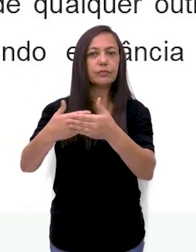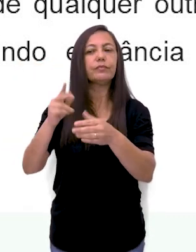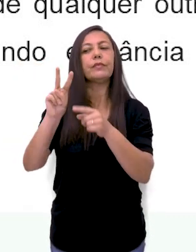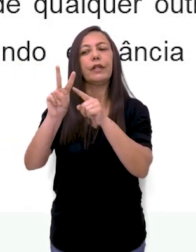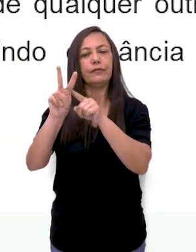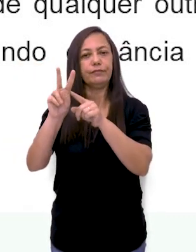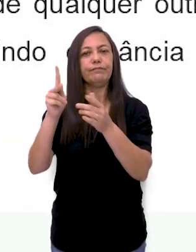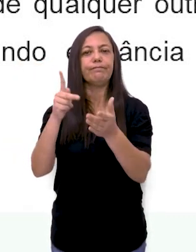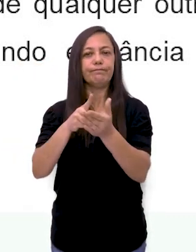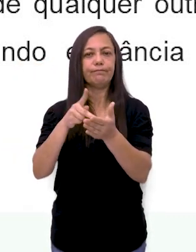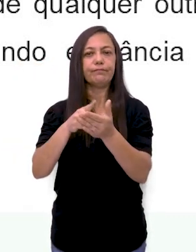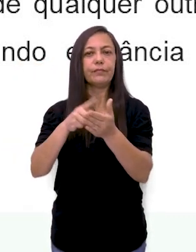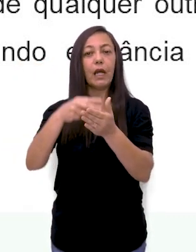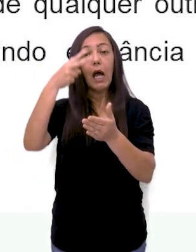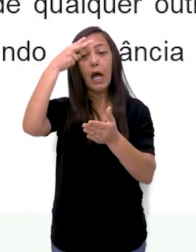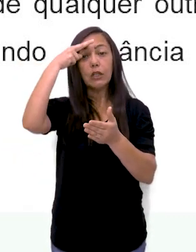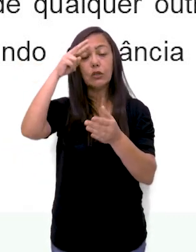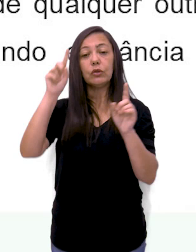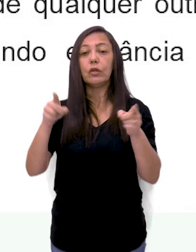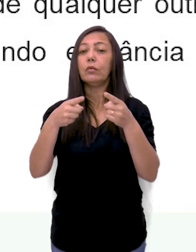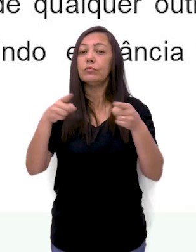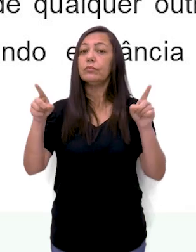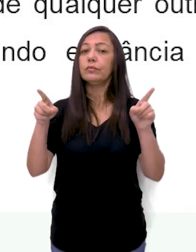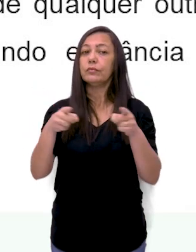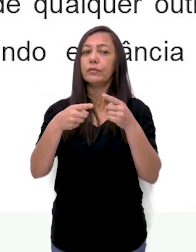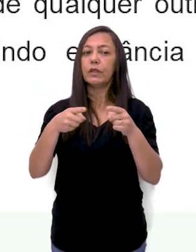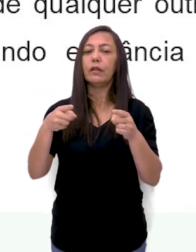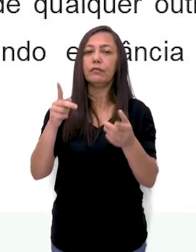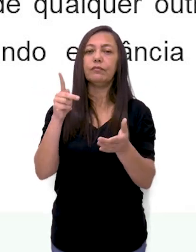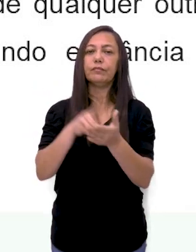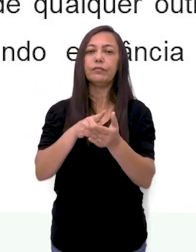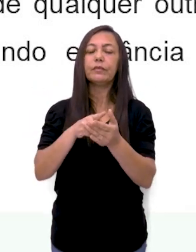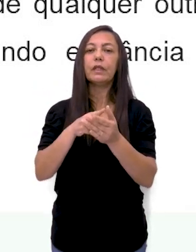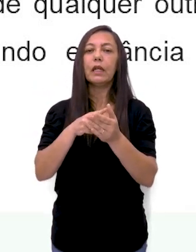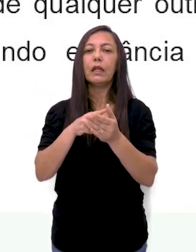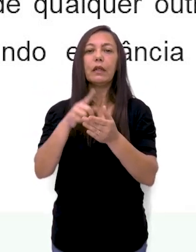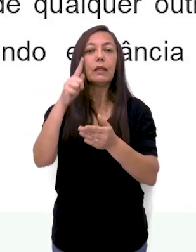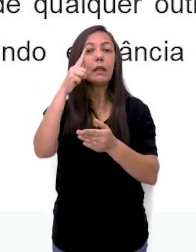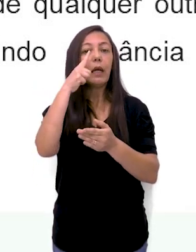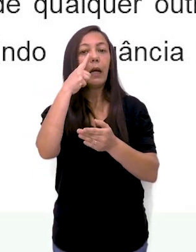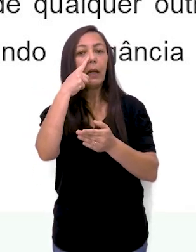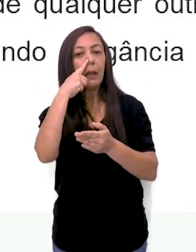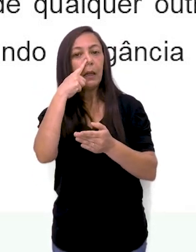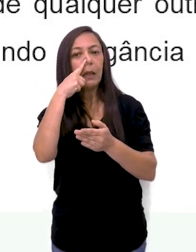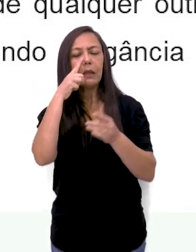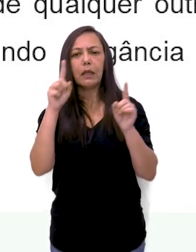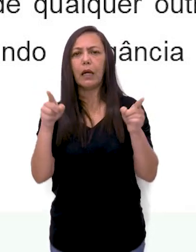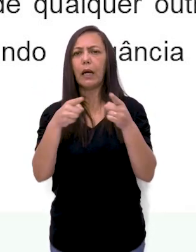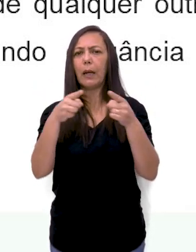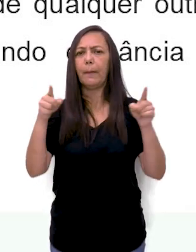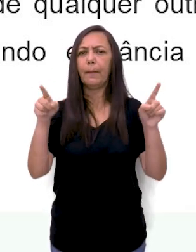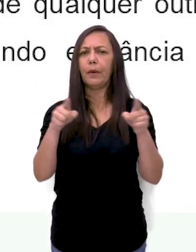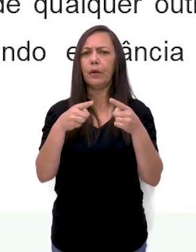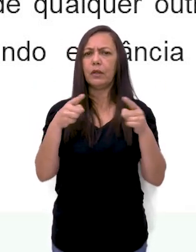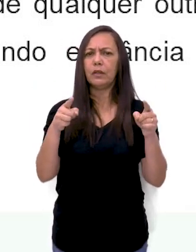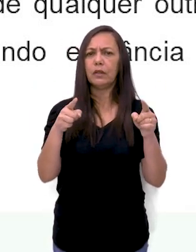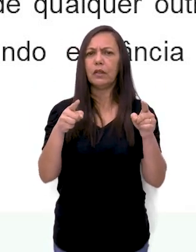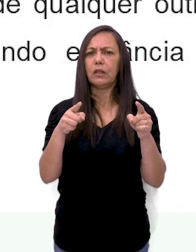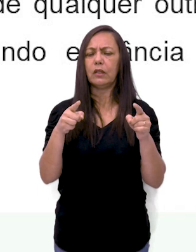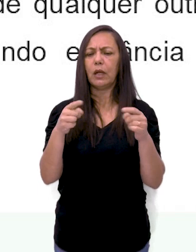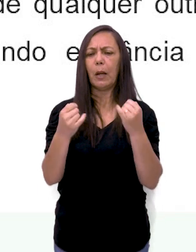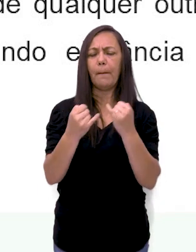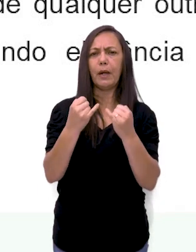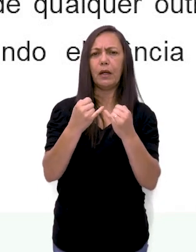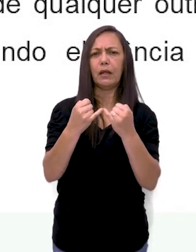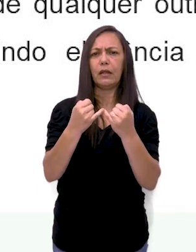Verdadeiro, porque a história da música representa tudo isso. Na Grécia, a música não funcionava como uma forma de estarem mais